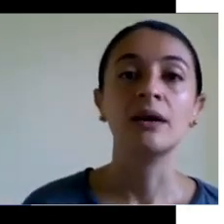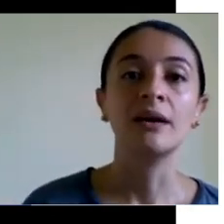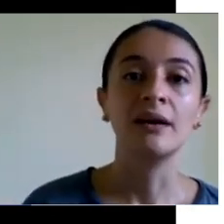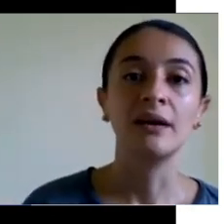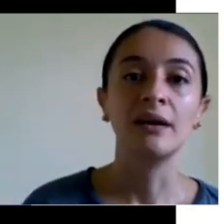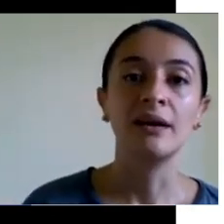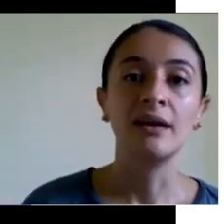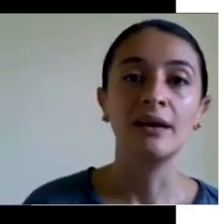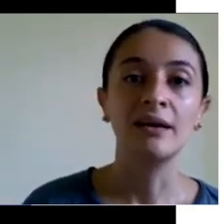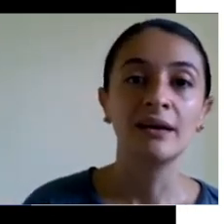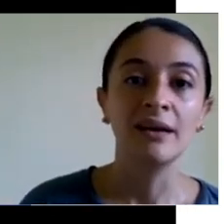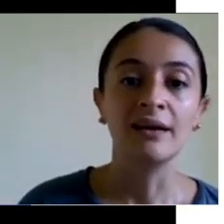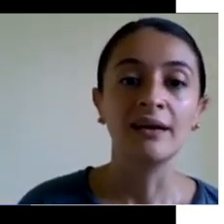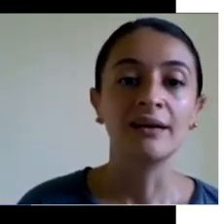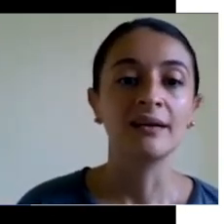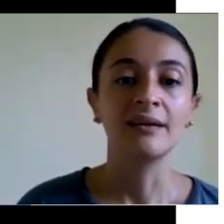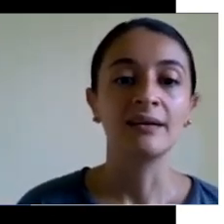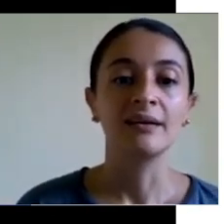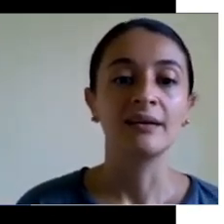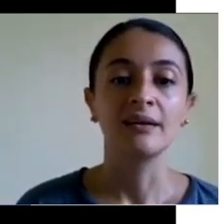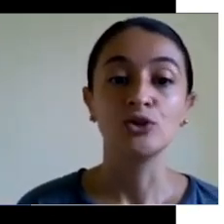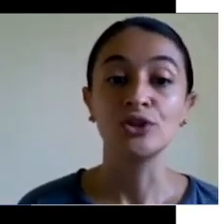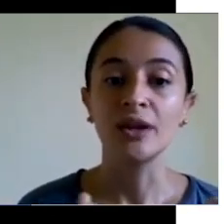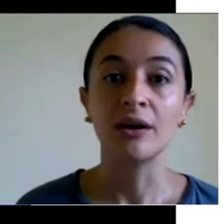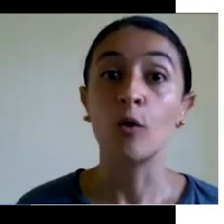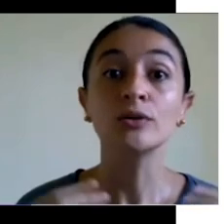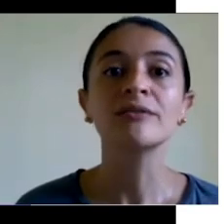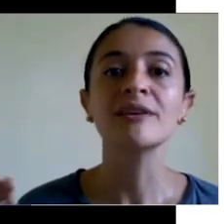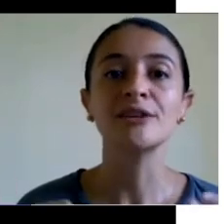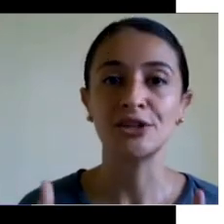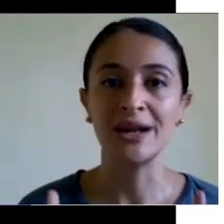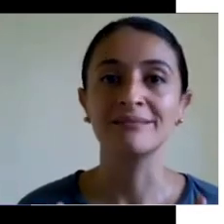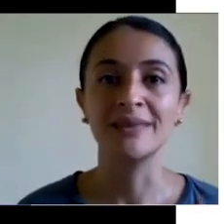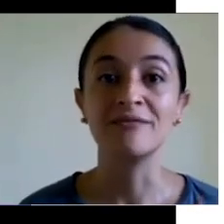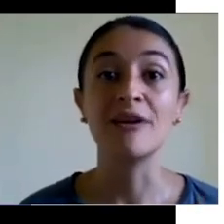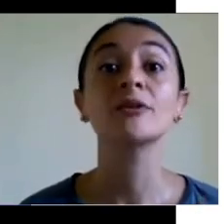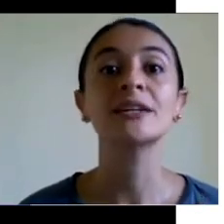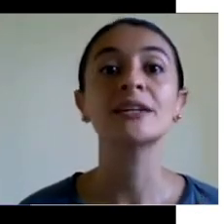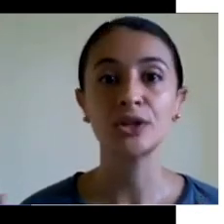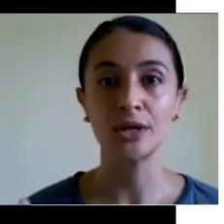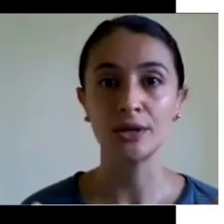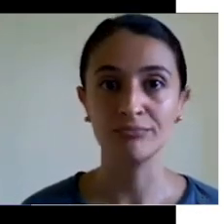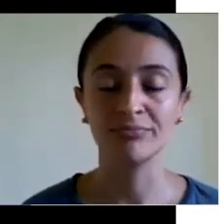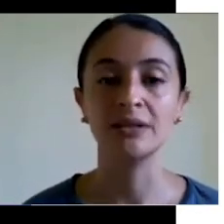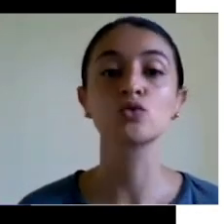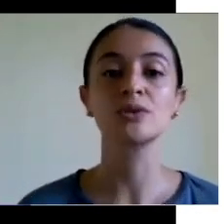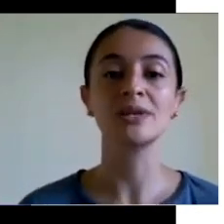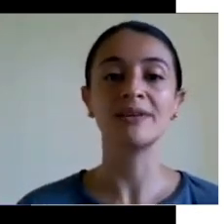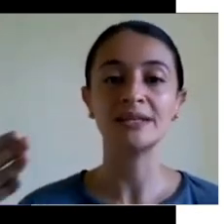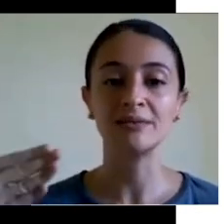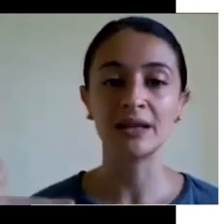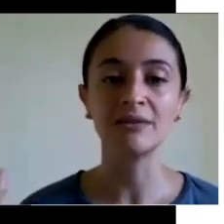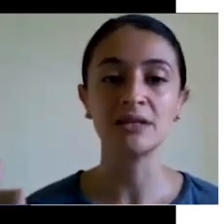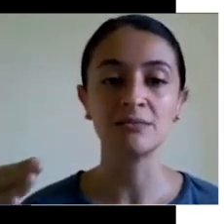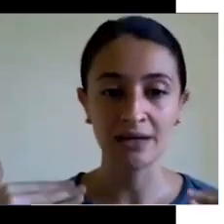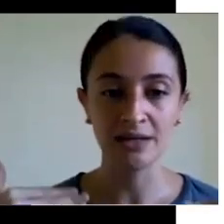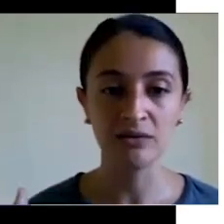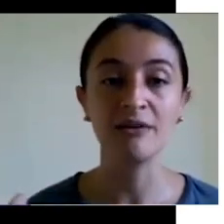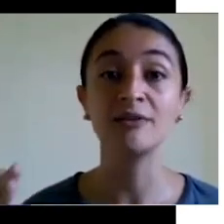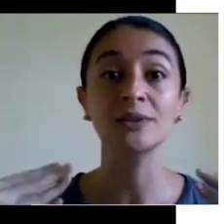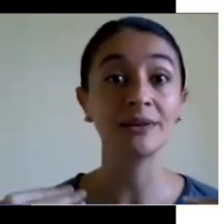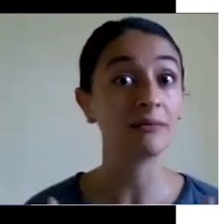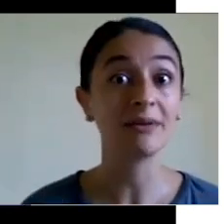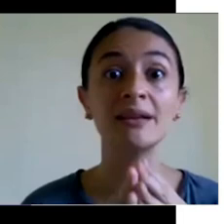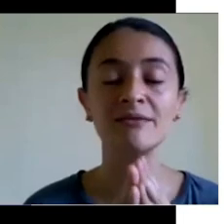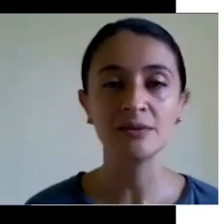Então o dinheiro, a conta não vai fechar. Vai faltar dinheiro. Então o SUS vai sendo cada vez mais.